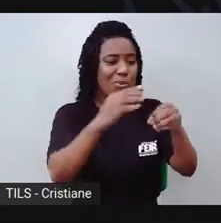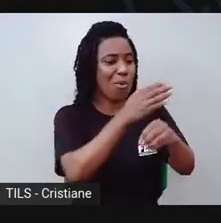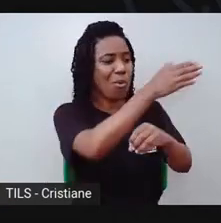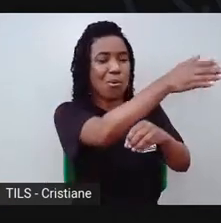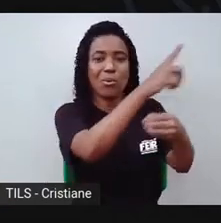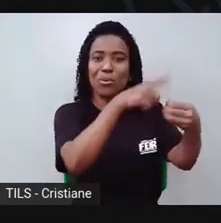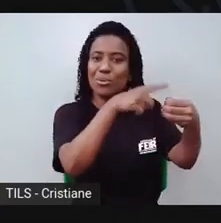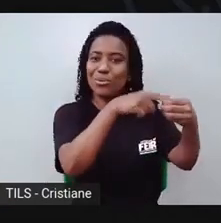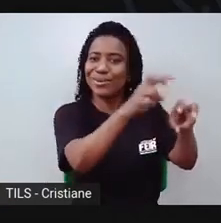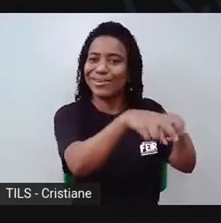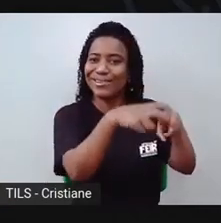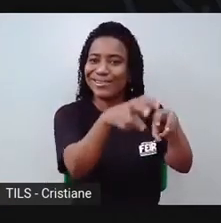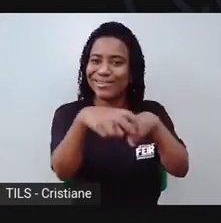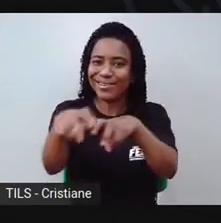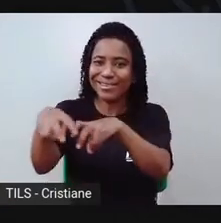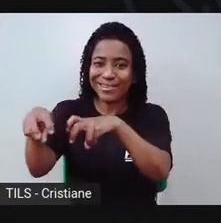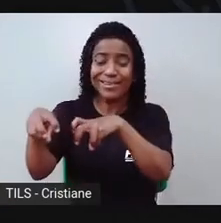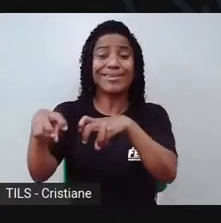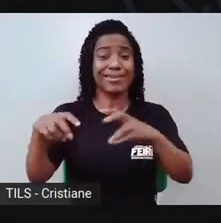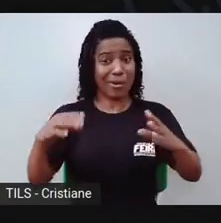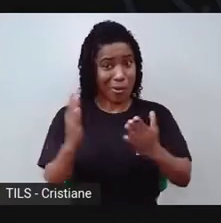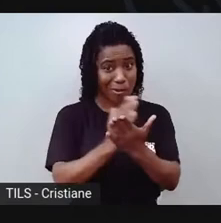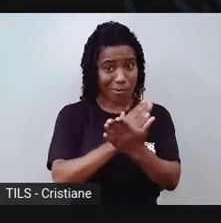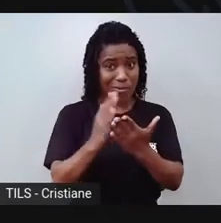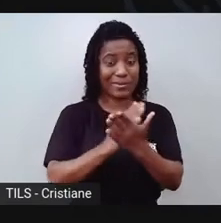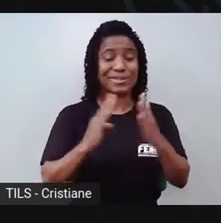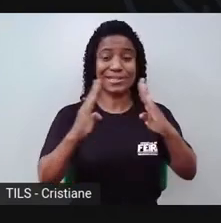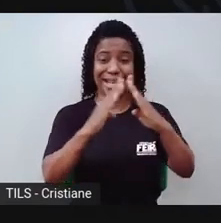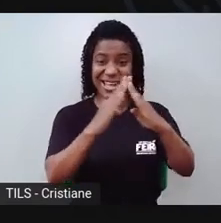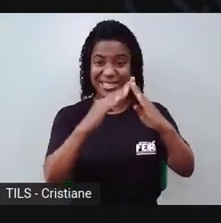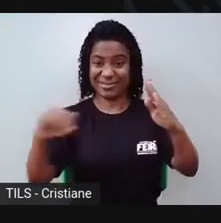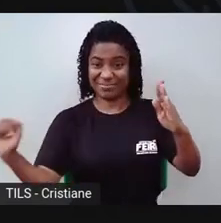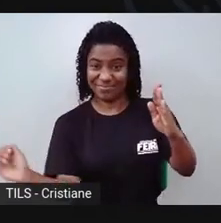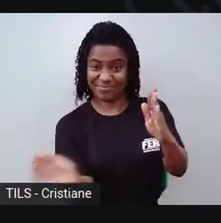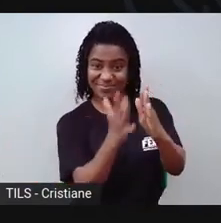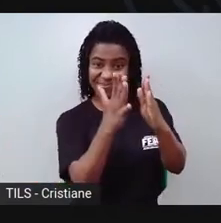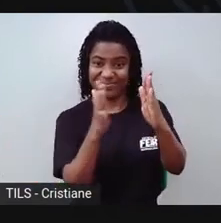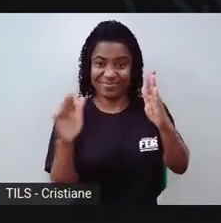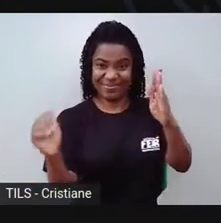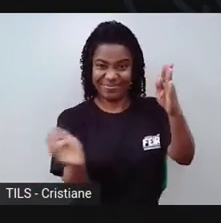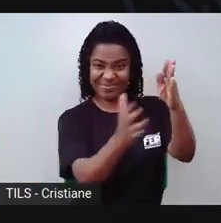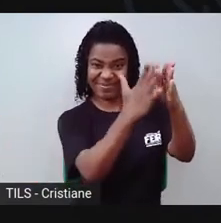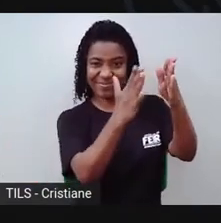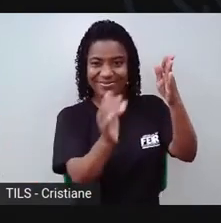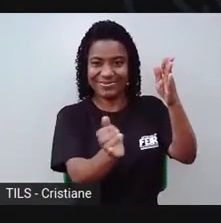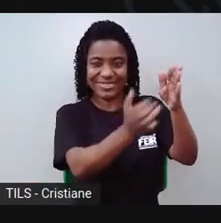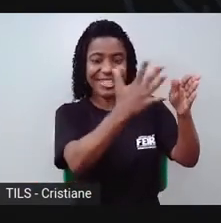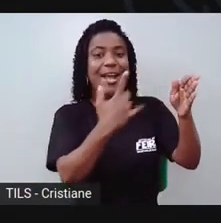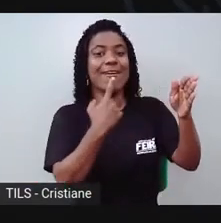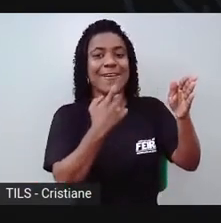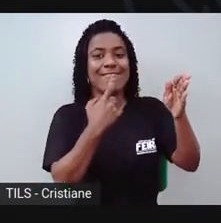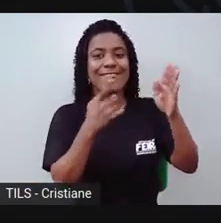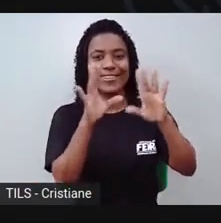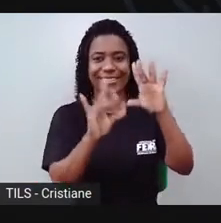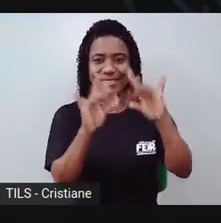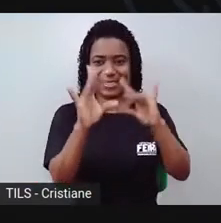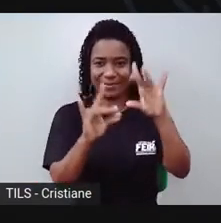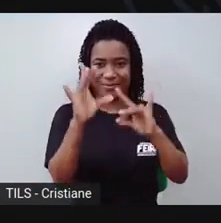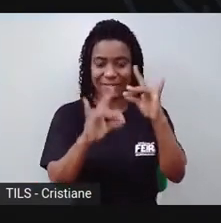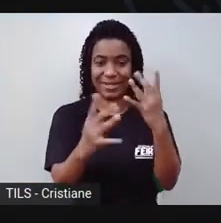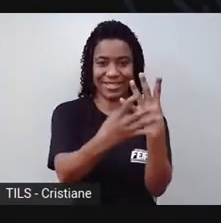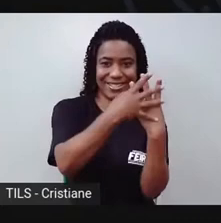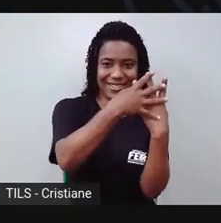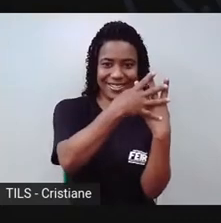ainda tem casas que são feitas de argila. E elas são bem resistentes. A pessoa faz a estrutura de madeira, depois vai